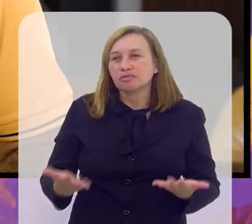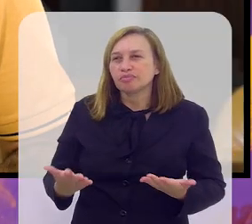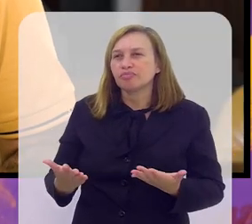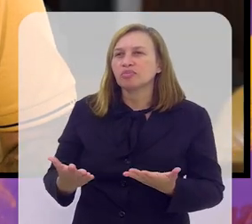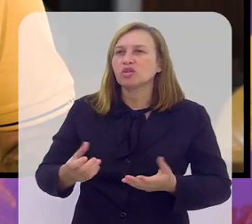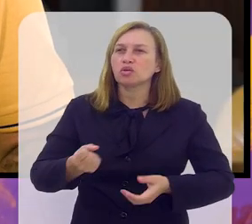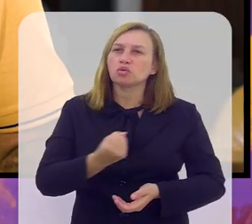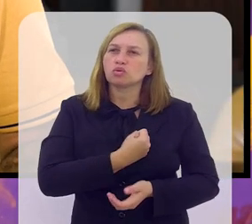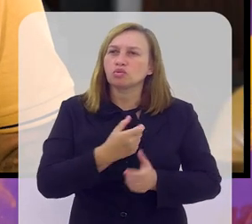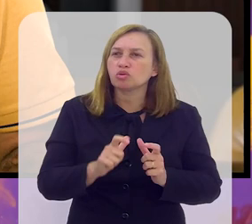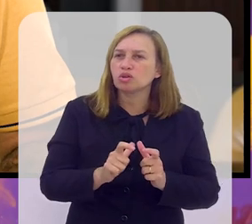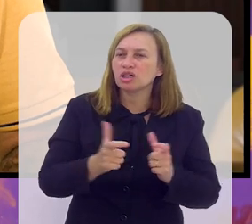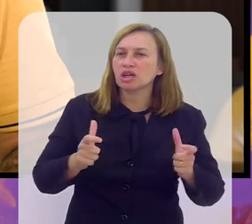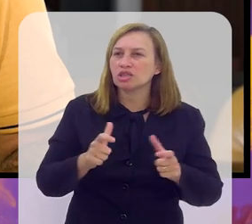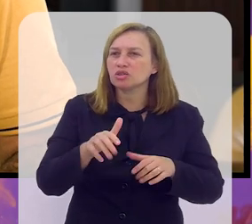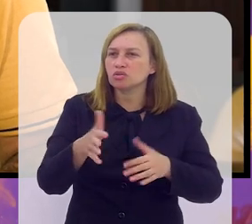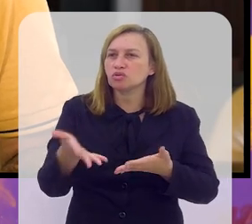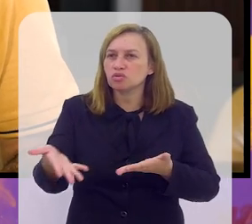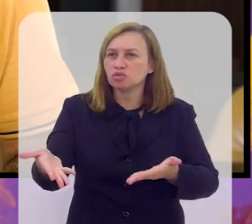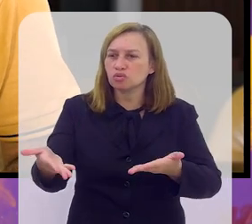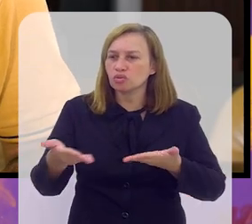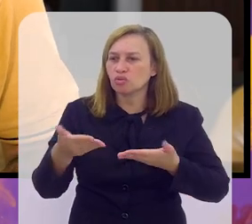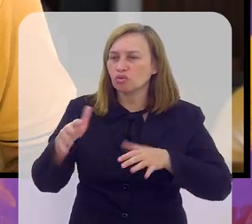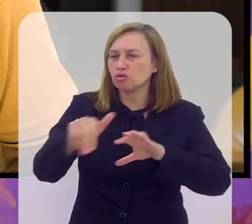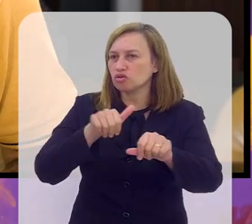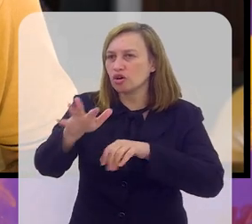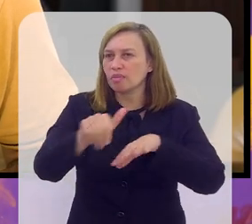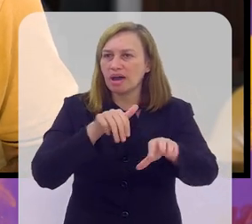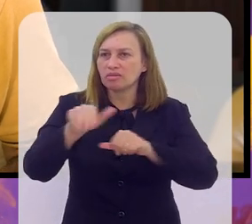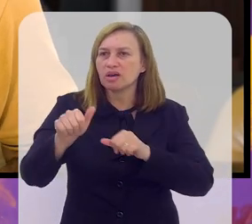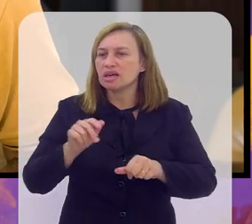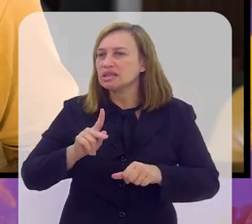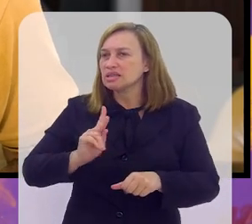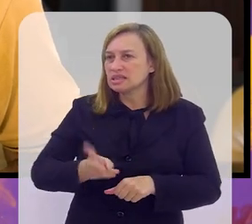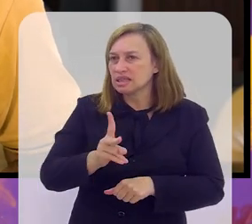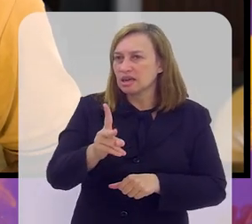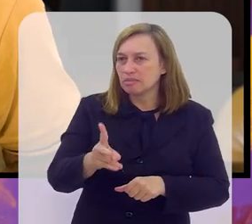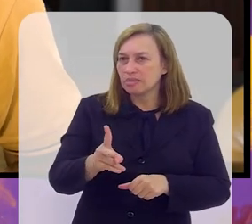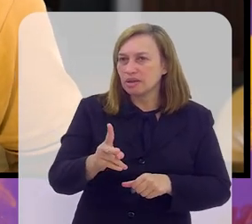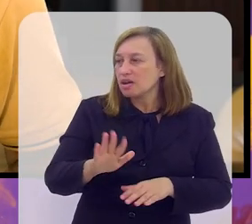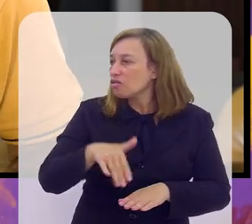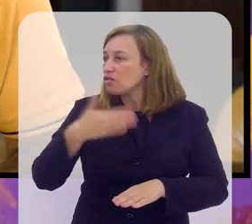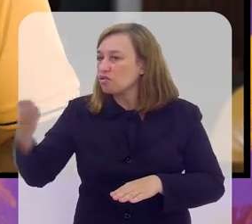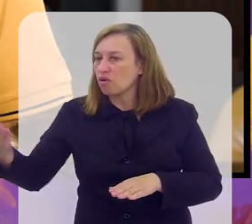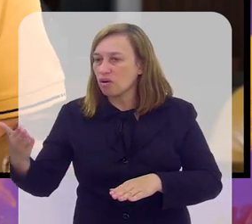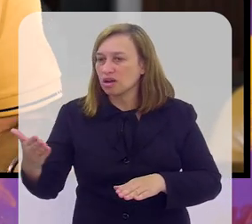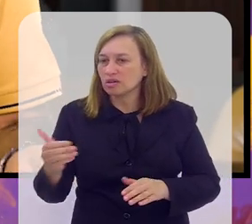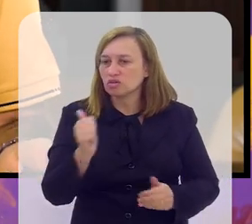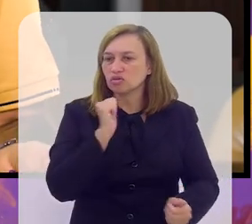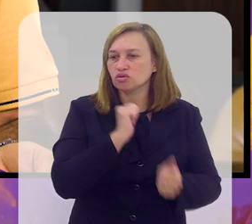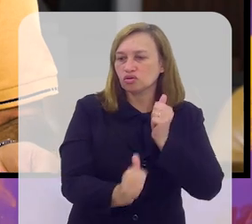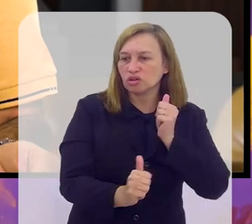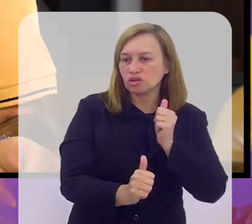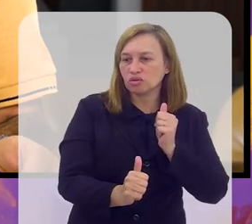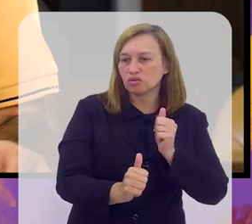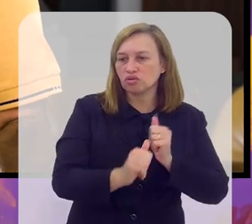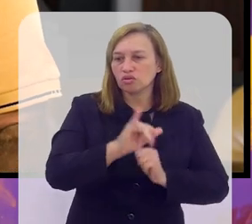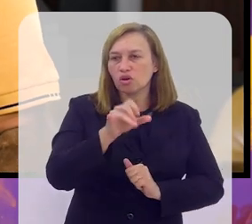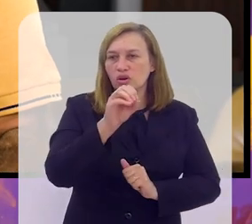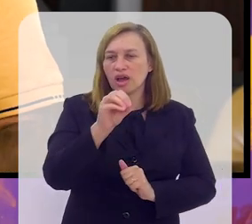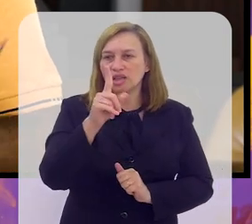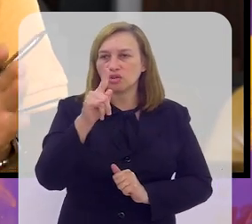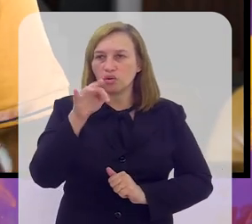Tanto é que a maioria dos convocados sempre é de fora, jogadores. E, no caso, treinadores também. Bem,